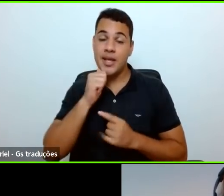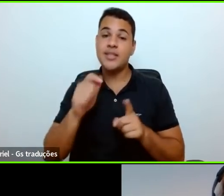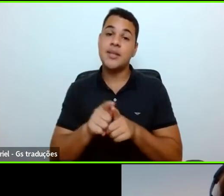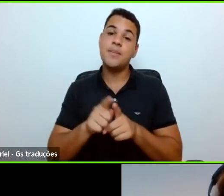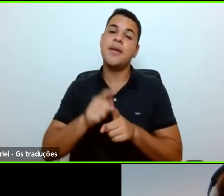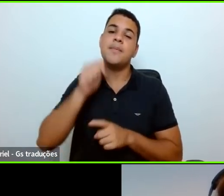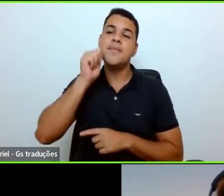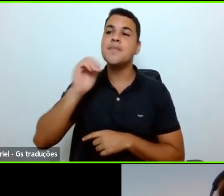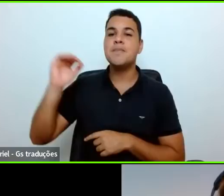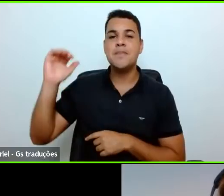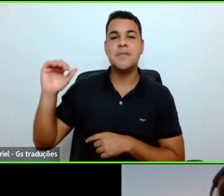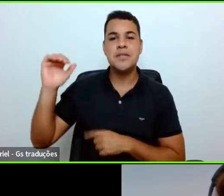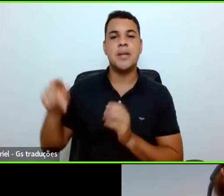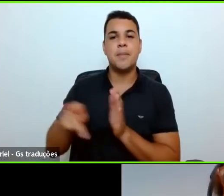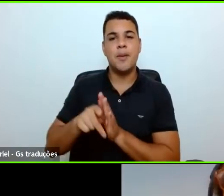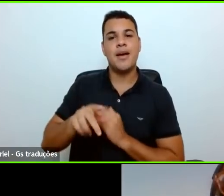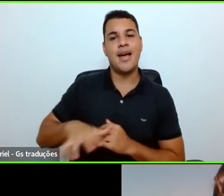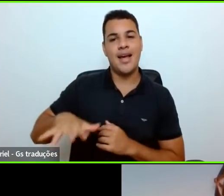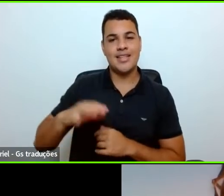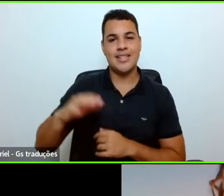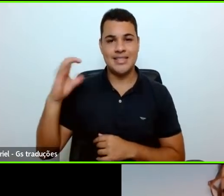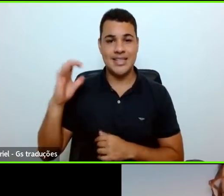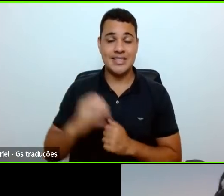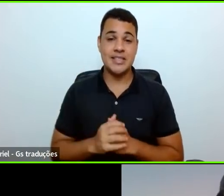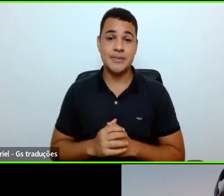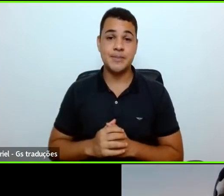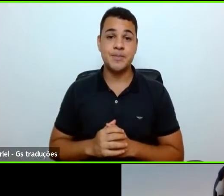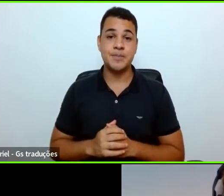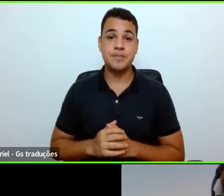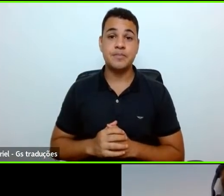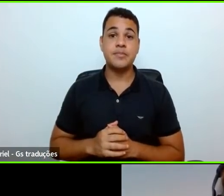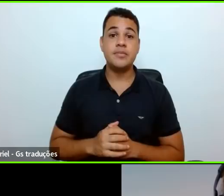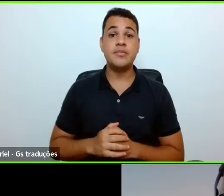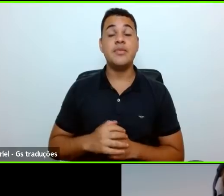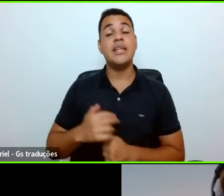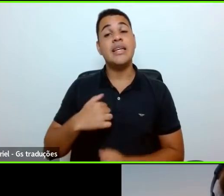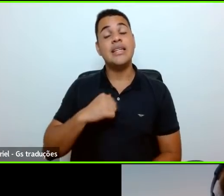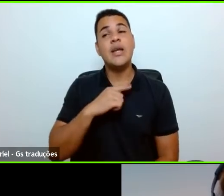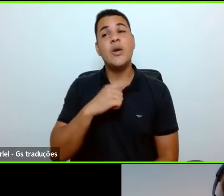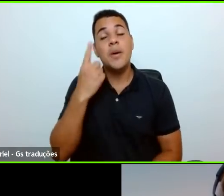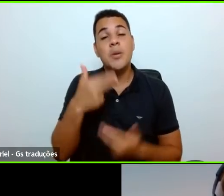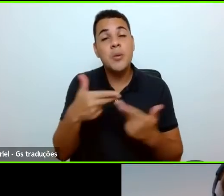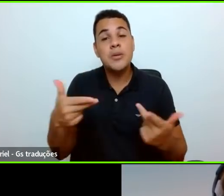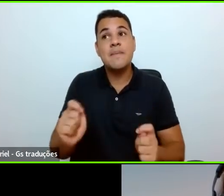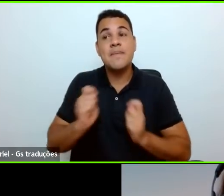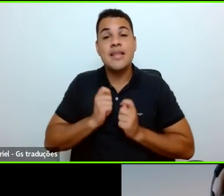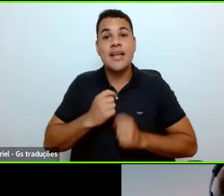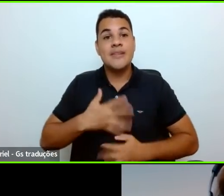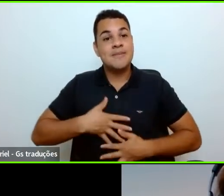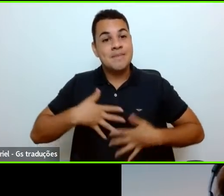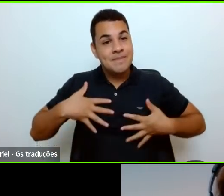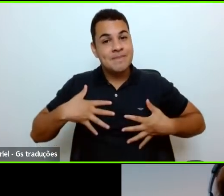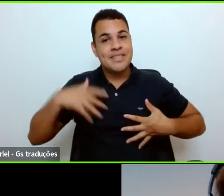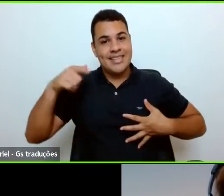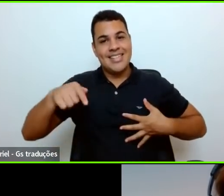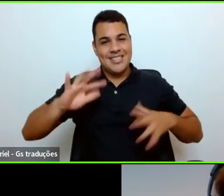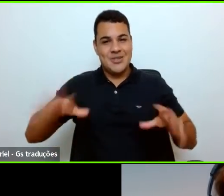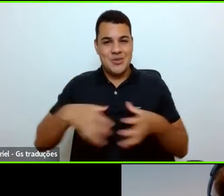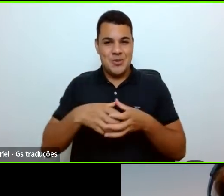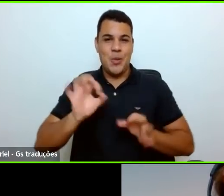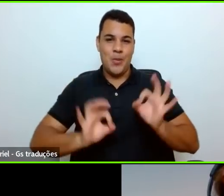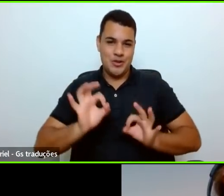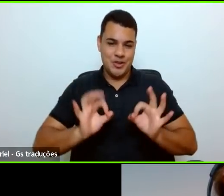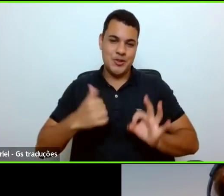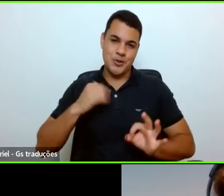Ciência. E eu tenho muito... Uma das coisas que me dá mais prazer atualmente nessa coordenação é poder